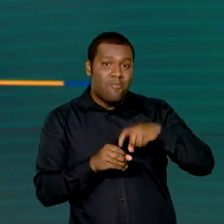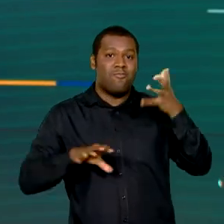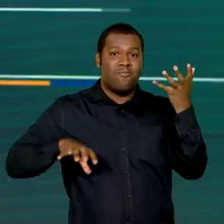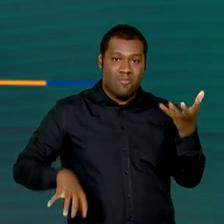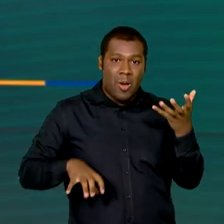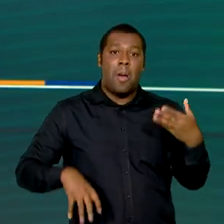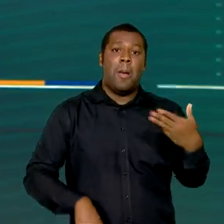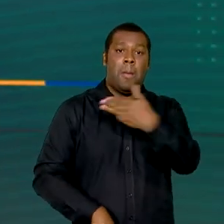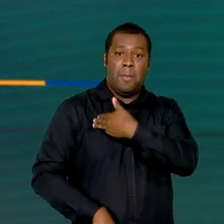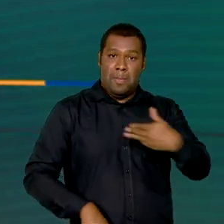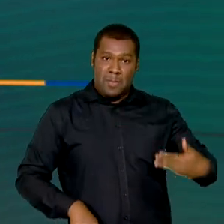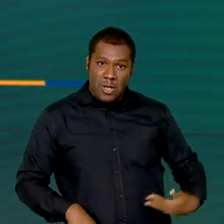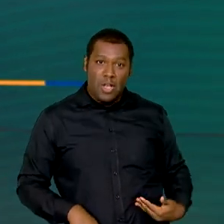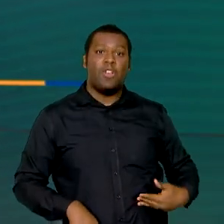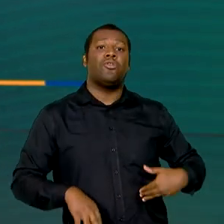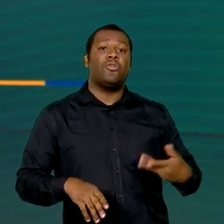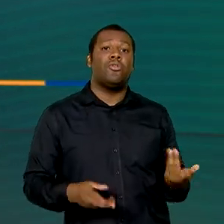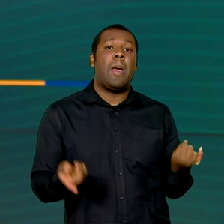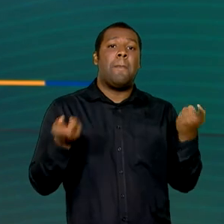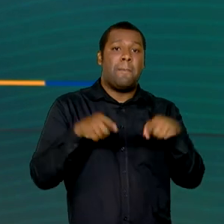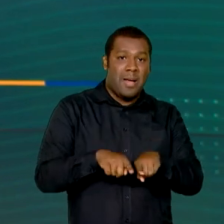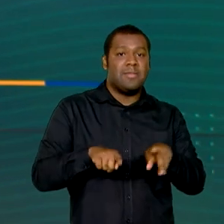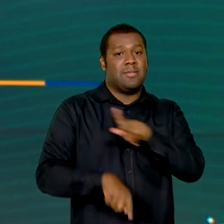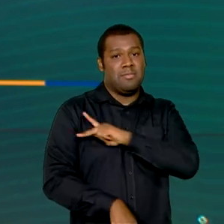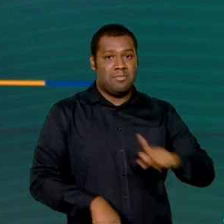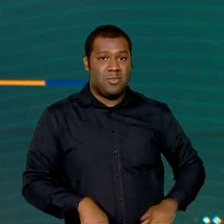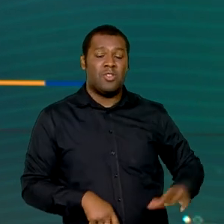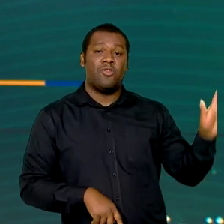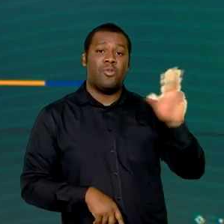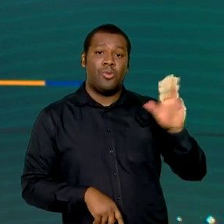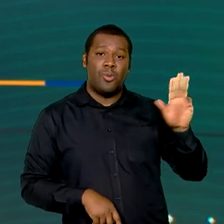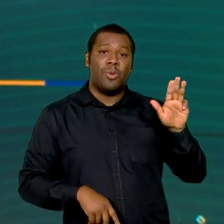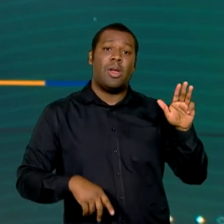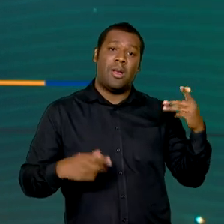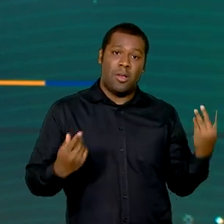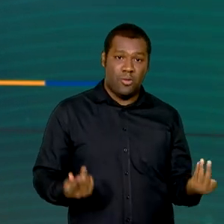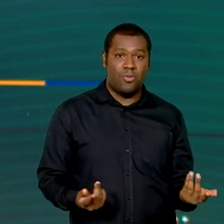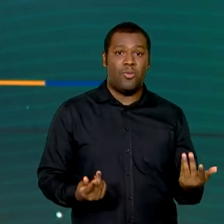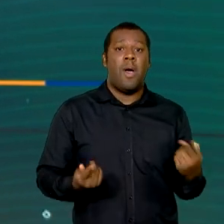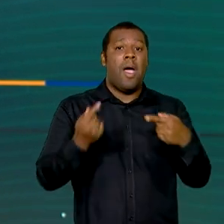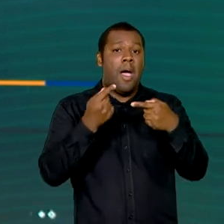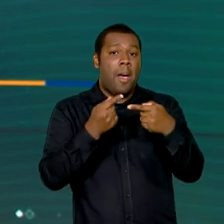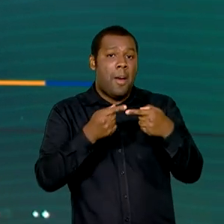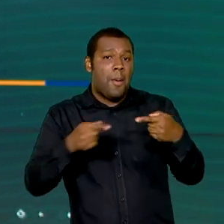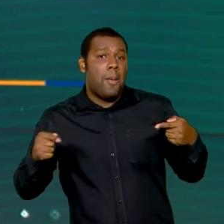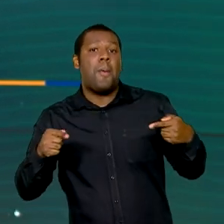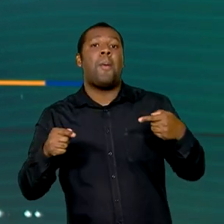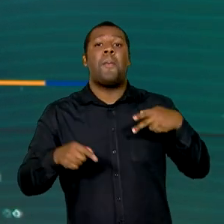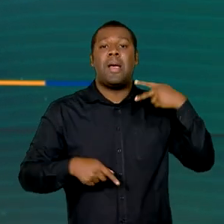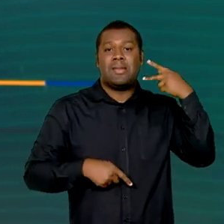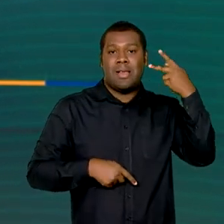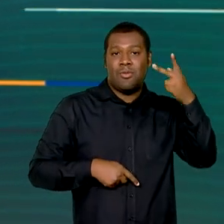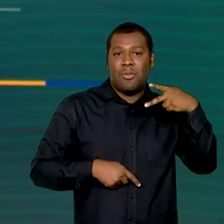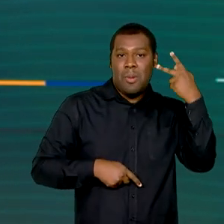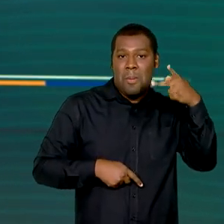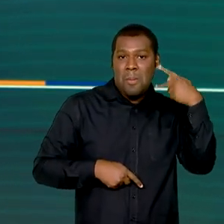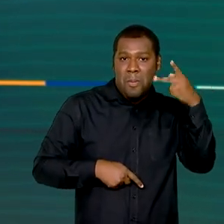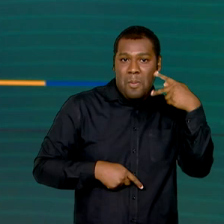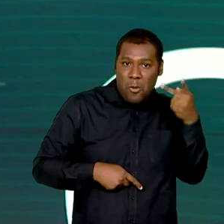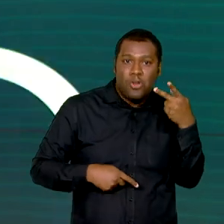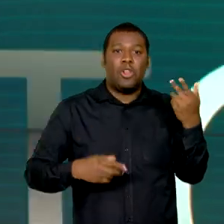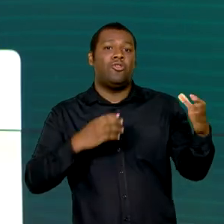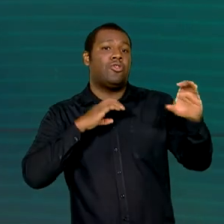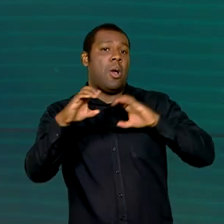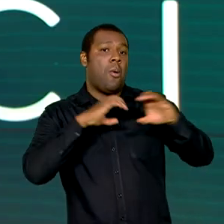ministros, o presidente Lula deve se encontrar nesta semana com parlamentares para retomar o diálogo e dar velocidade às